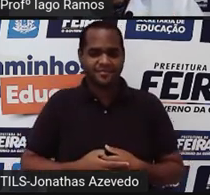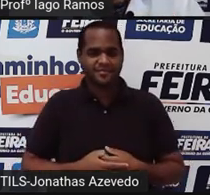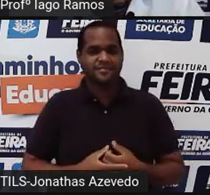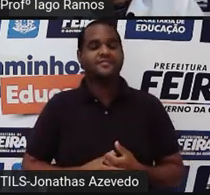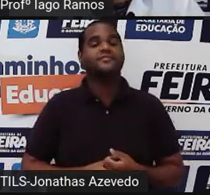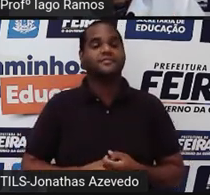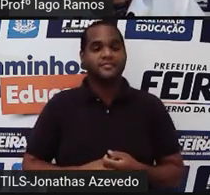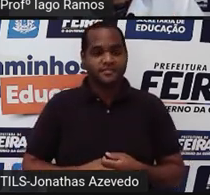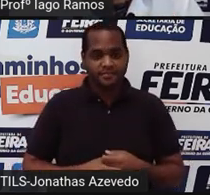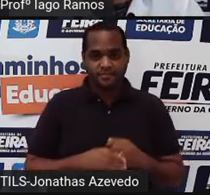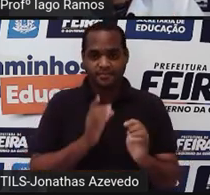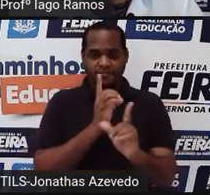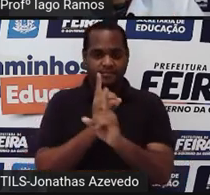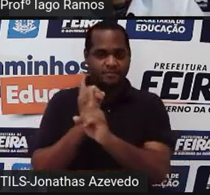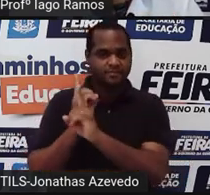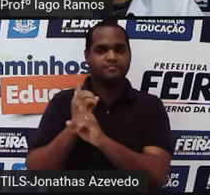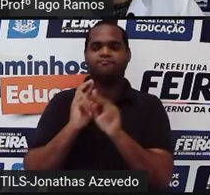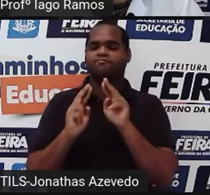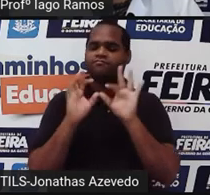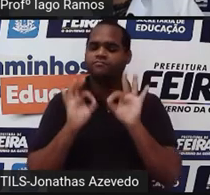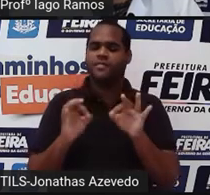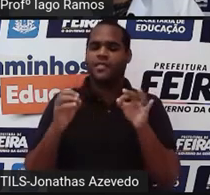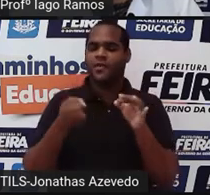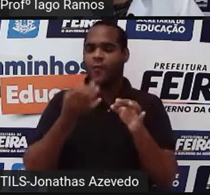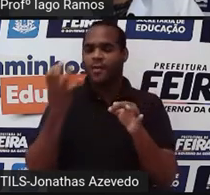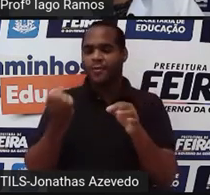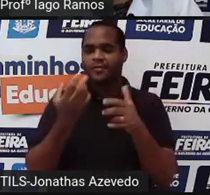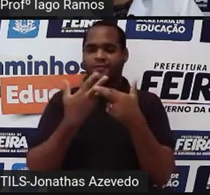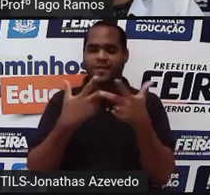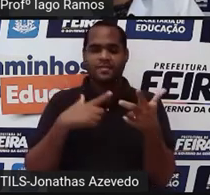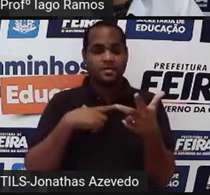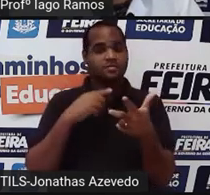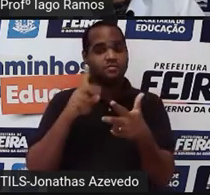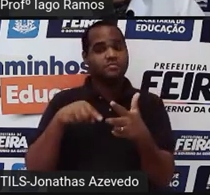E aí eu vou encontrar os resultados de cada uma dessas potências.